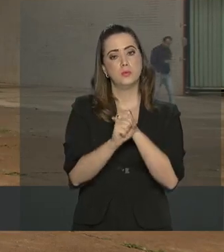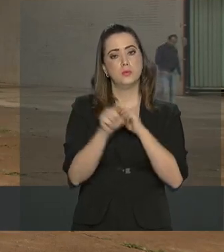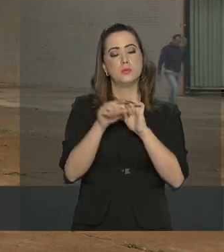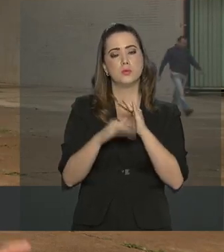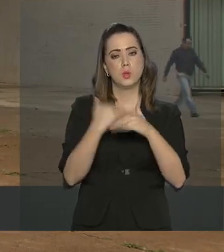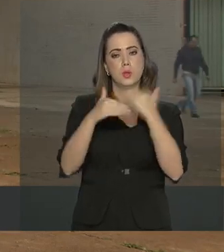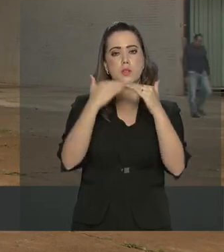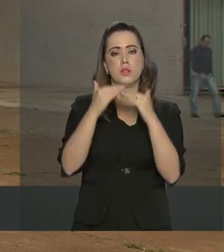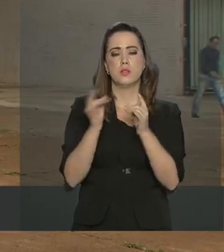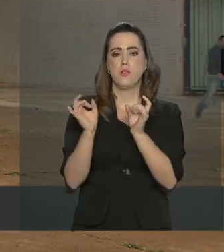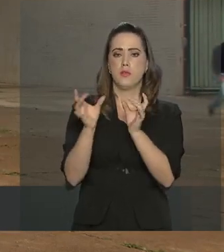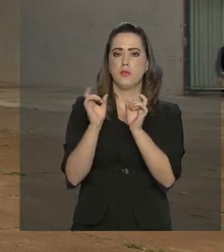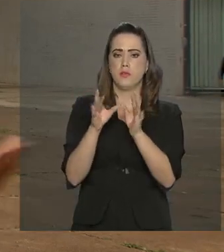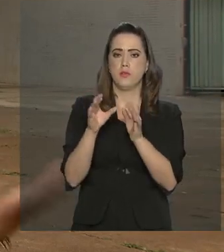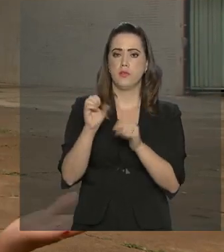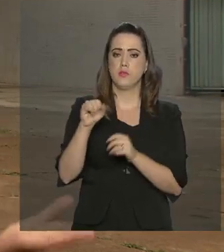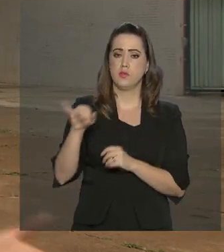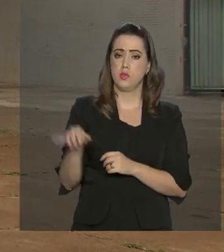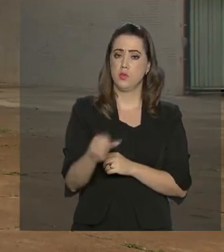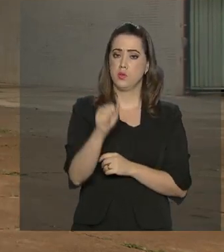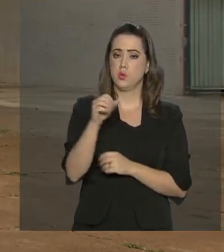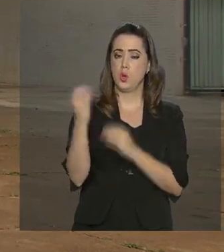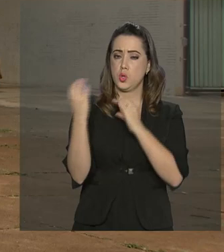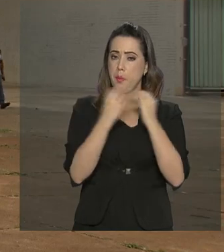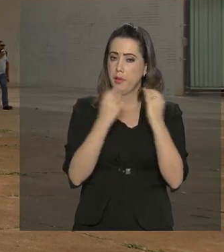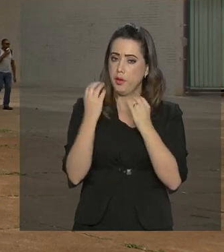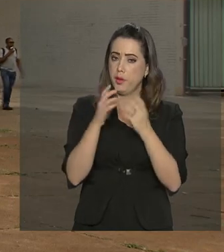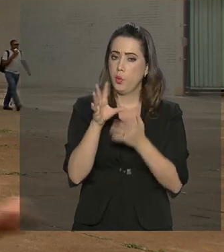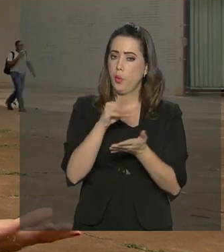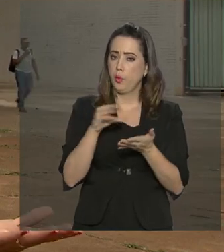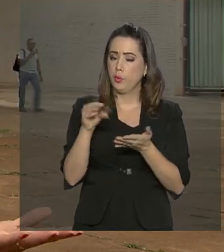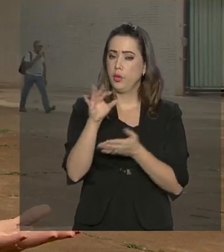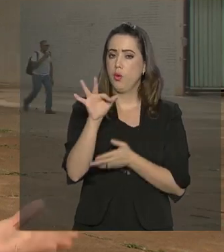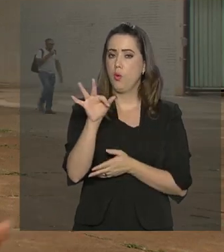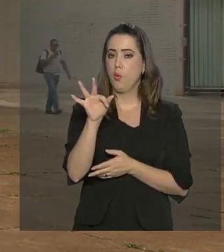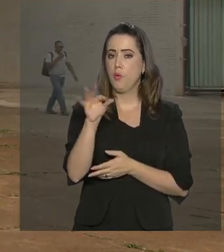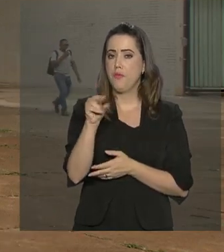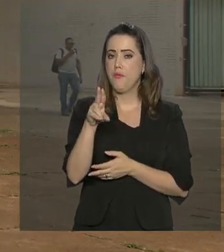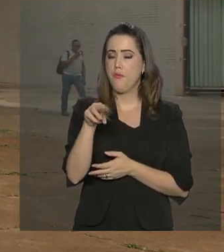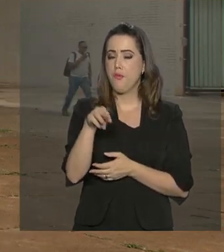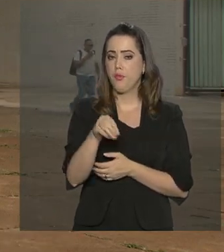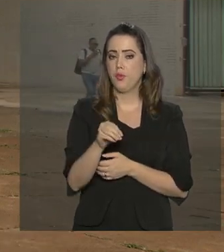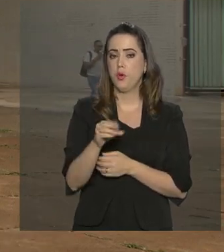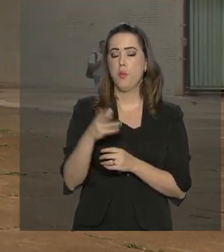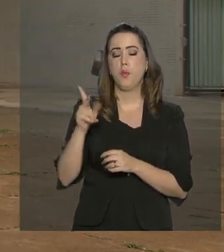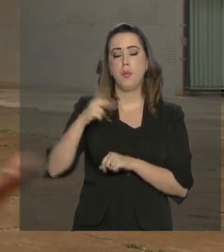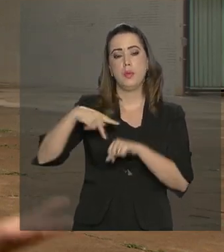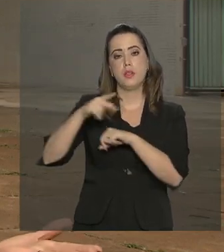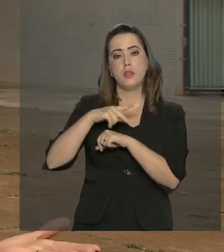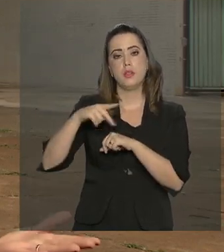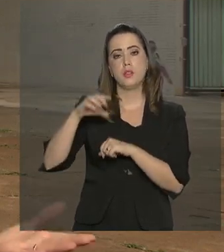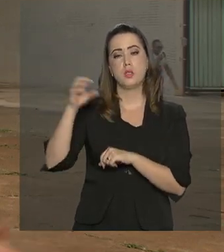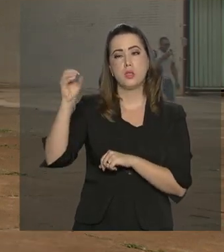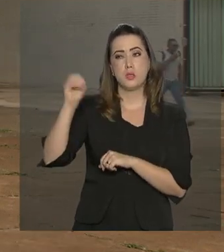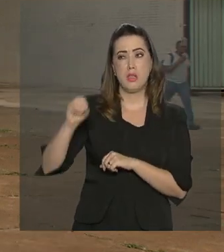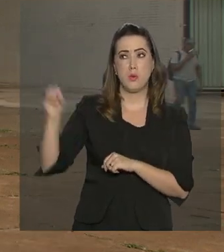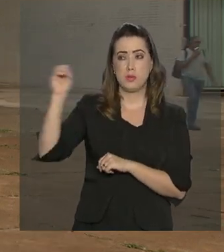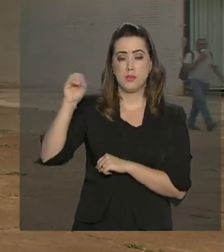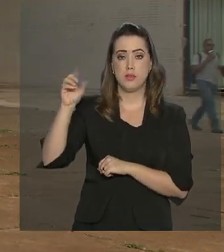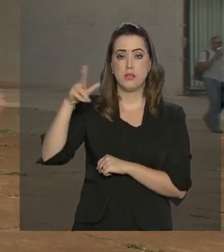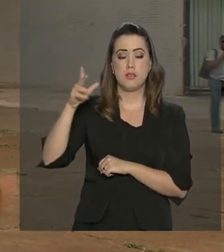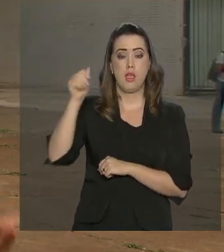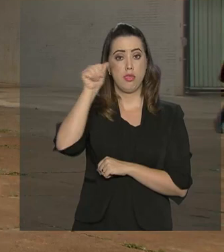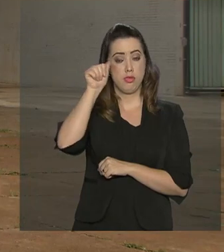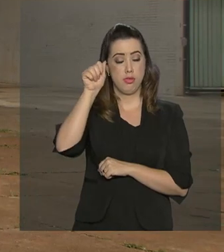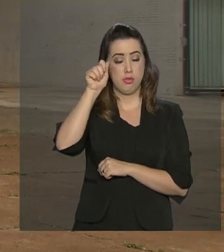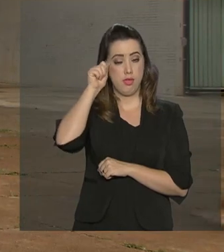Cresceu a venda da soja em grãos, milho, algodão e fumo. Países da Oceania, da Ásia e os Estados Unidos passaram